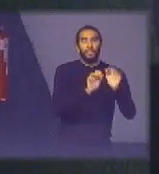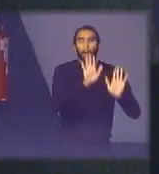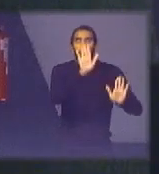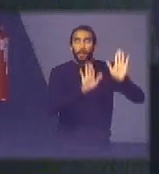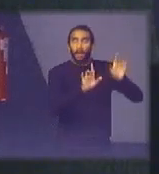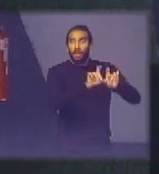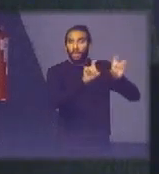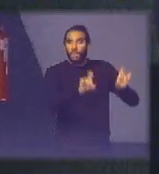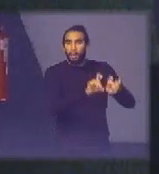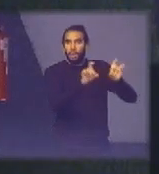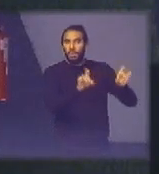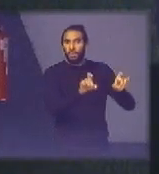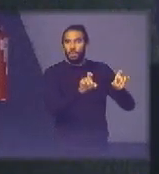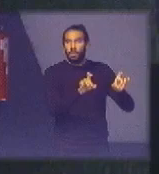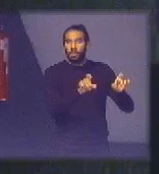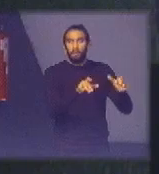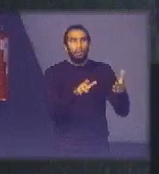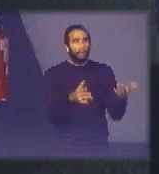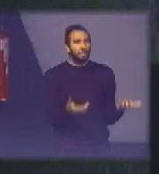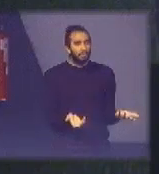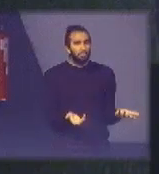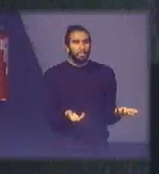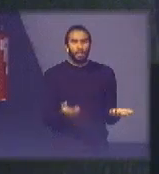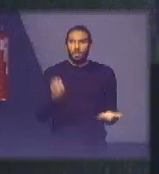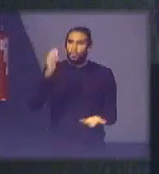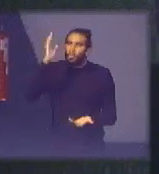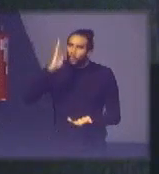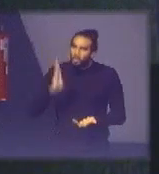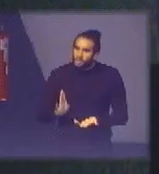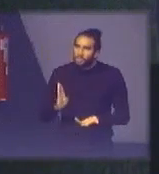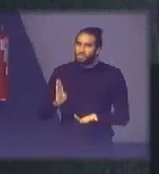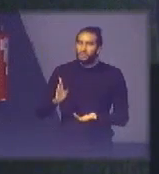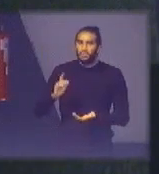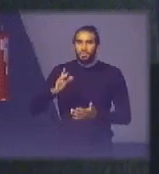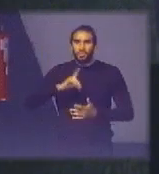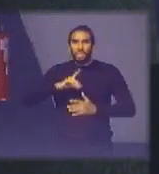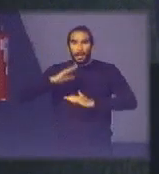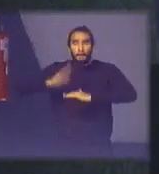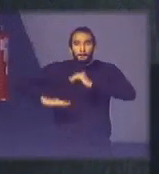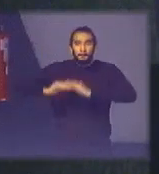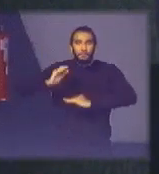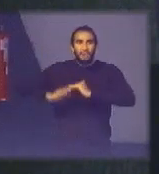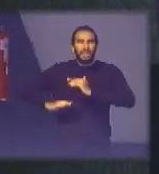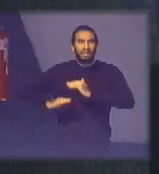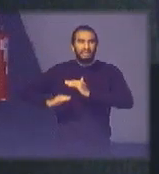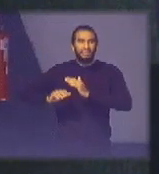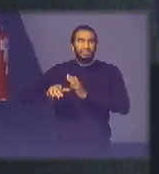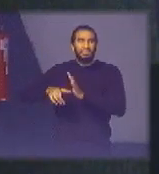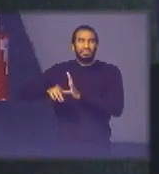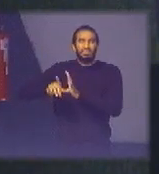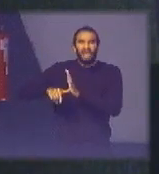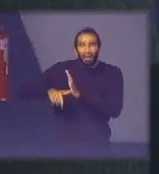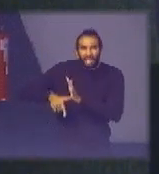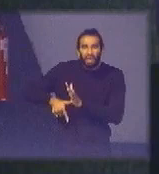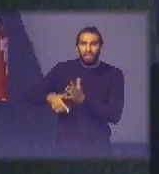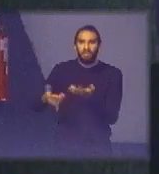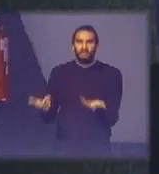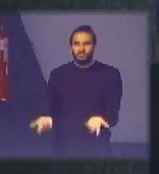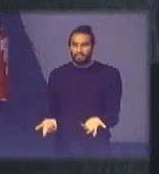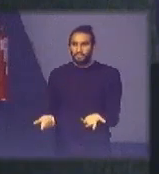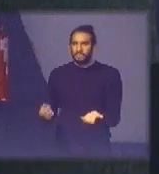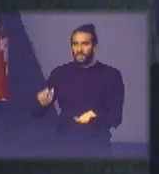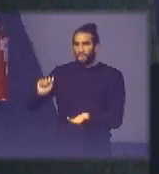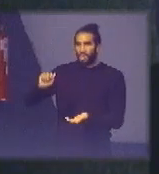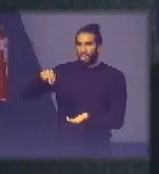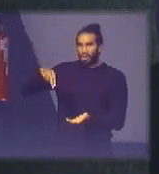mesmo tá então o Brasil é um país de práticas analógicas é práticas de gestão analógicas eu diria